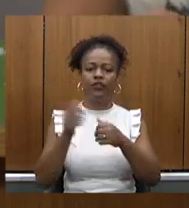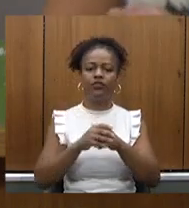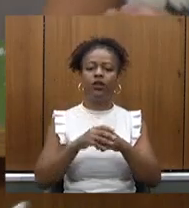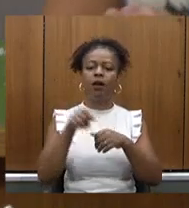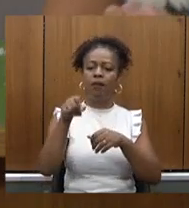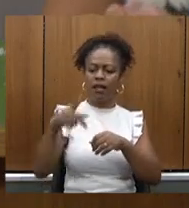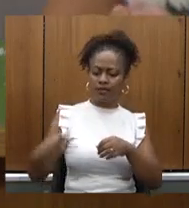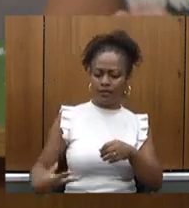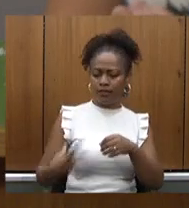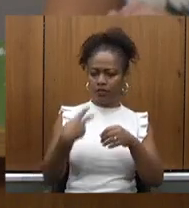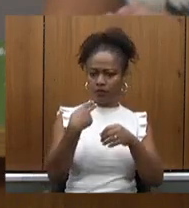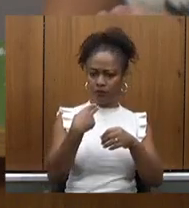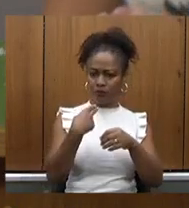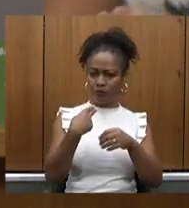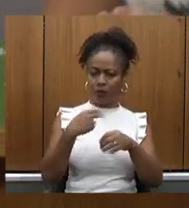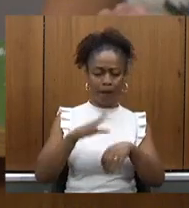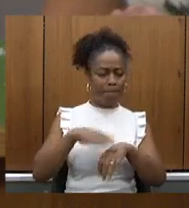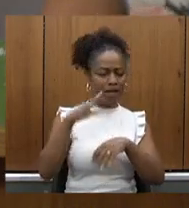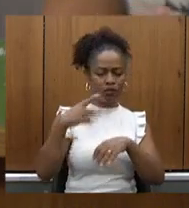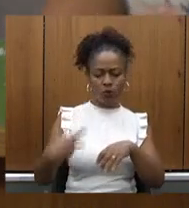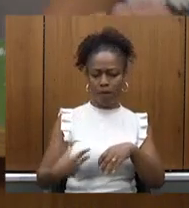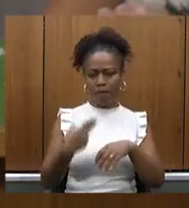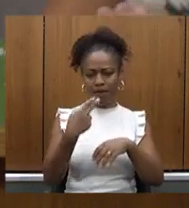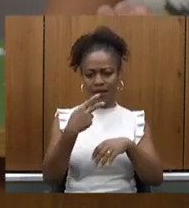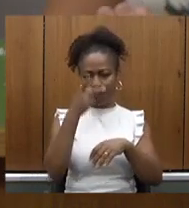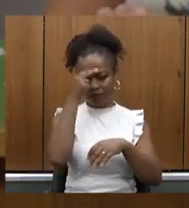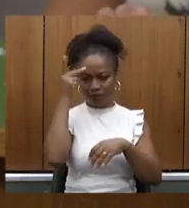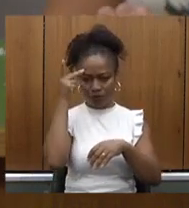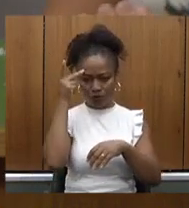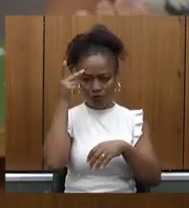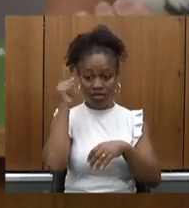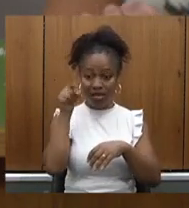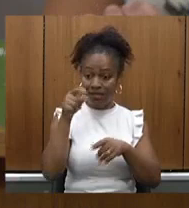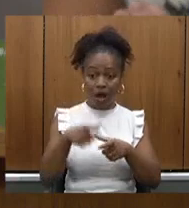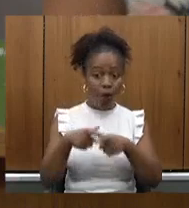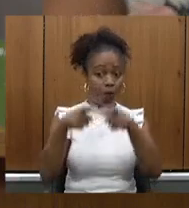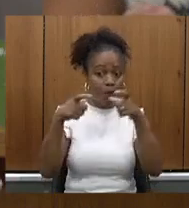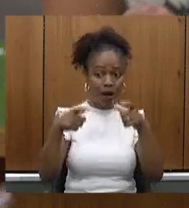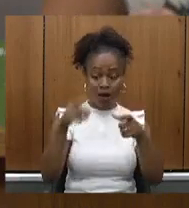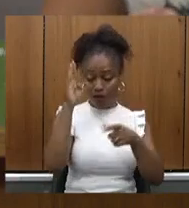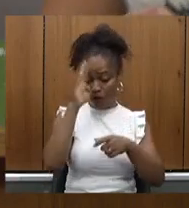de Minas e o segundo maior do Brasil e merece toda a atenção do Estado de Minas